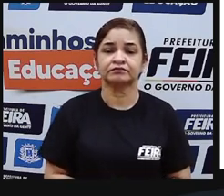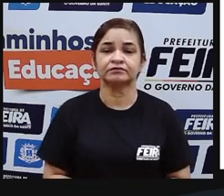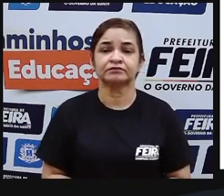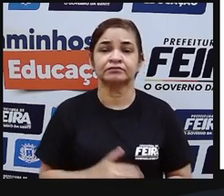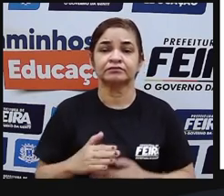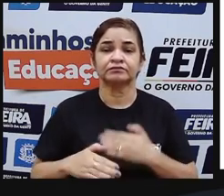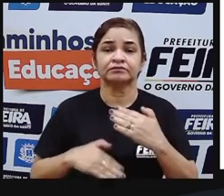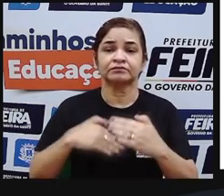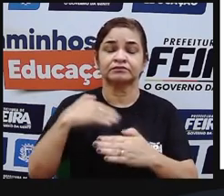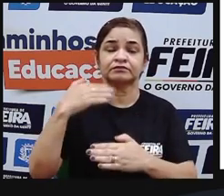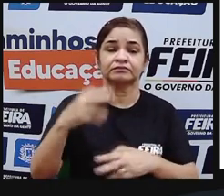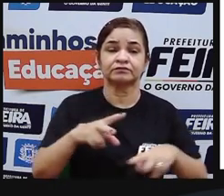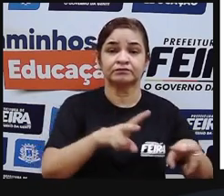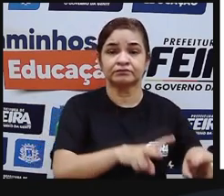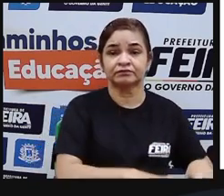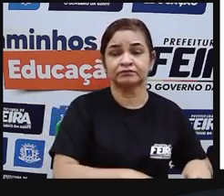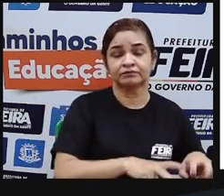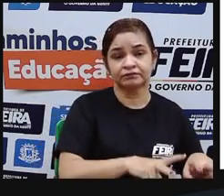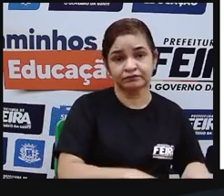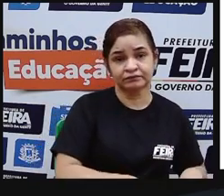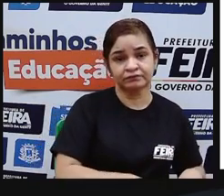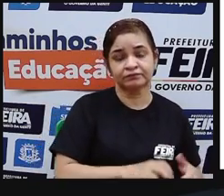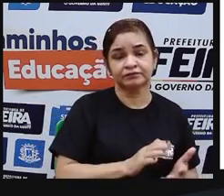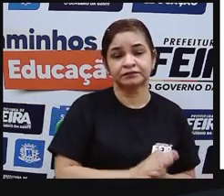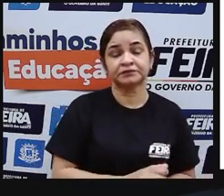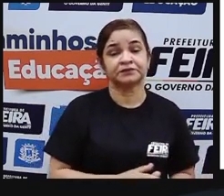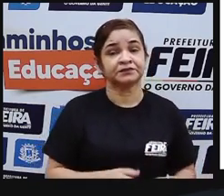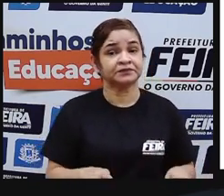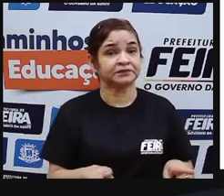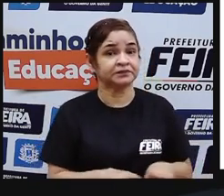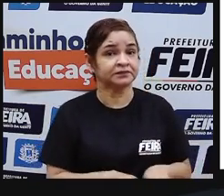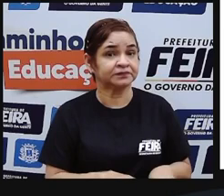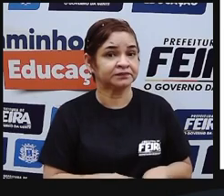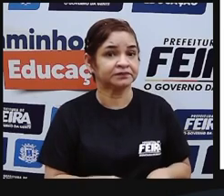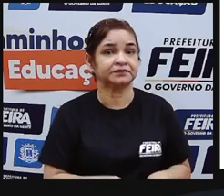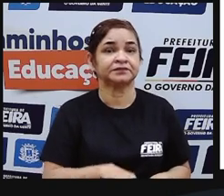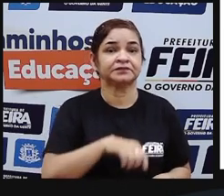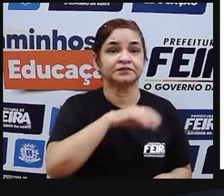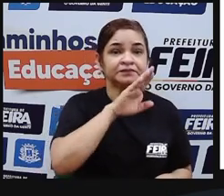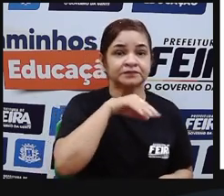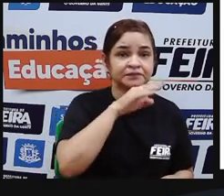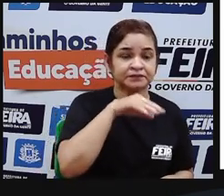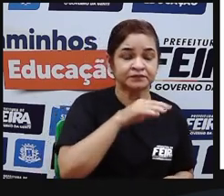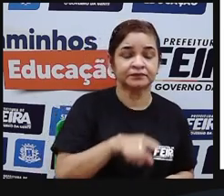desenvolveram a agricultura e a pecuária era a base da economia dos incas